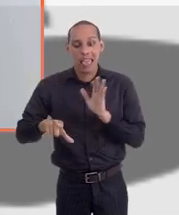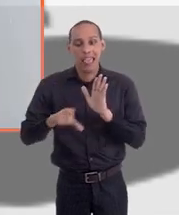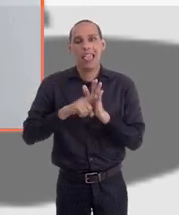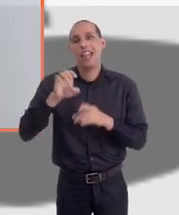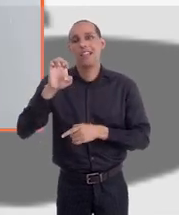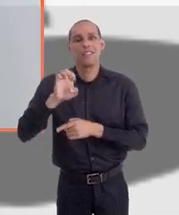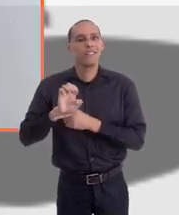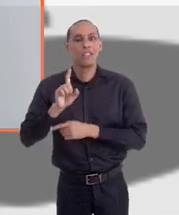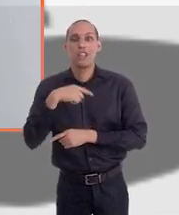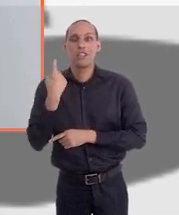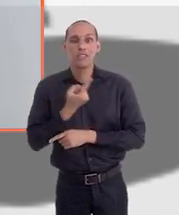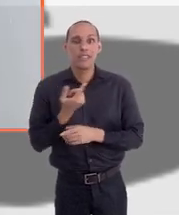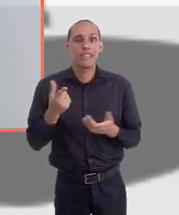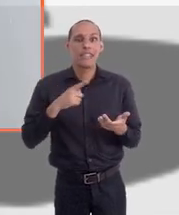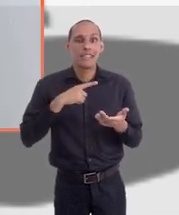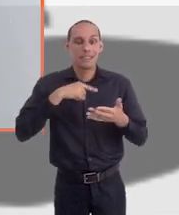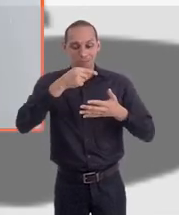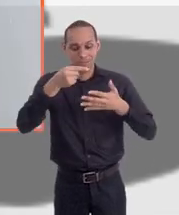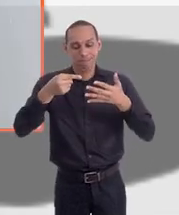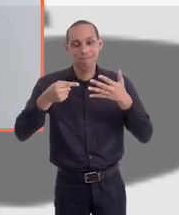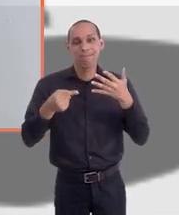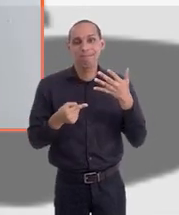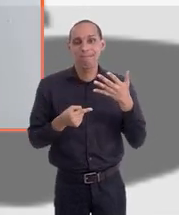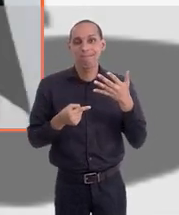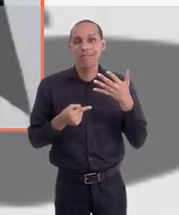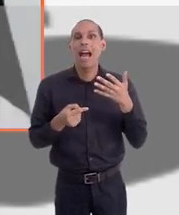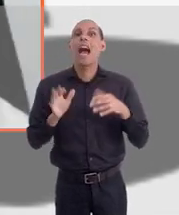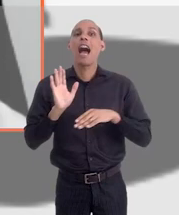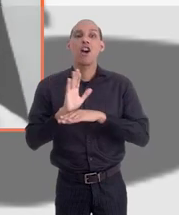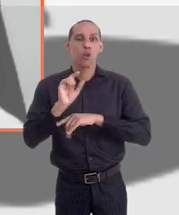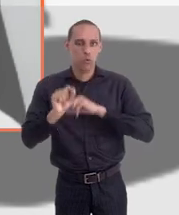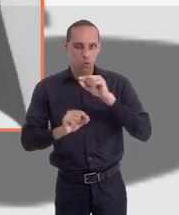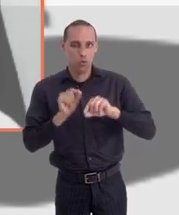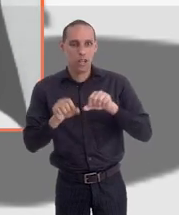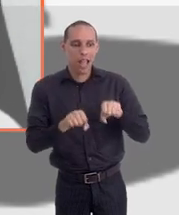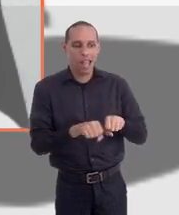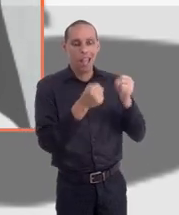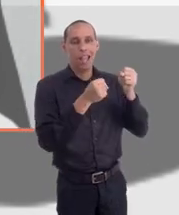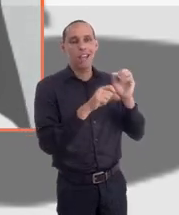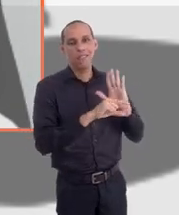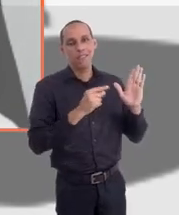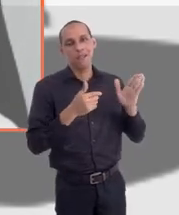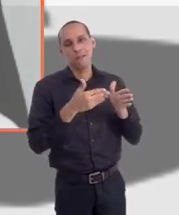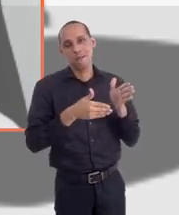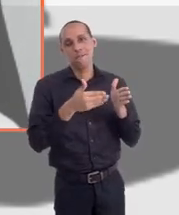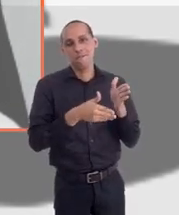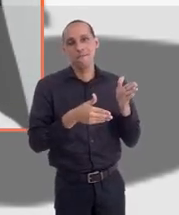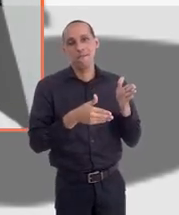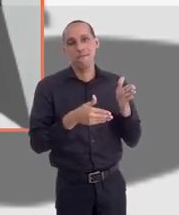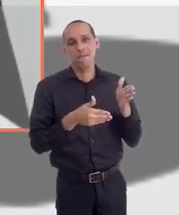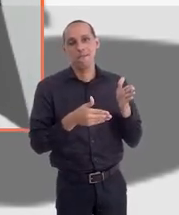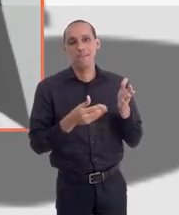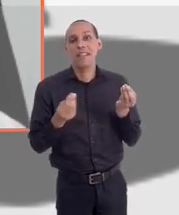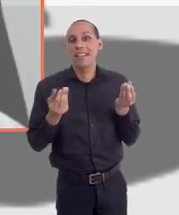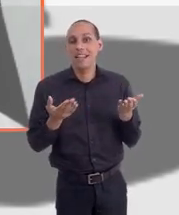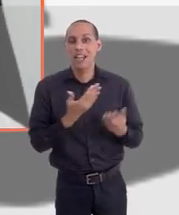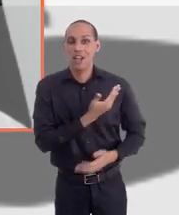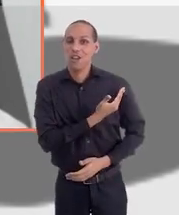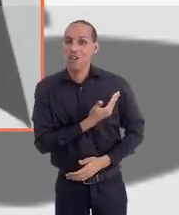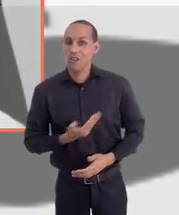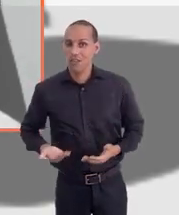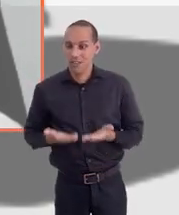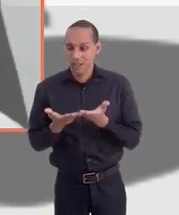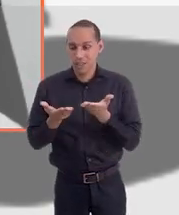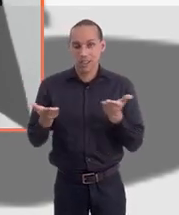Então, a gente tem toda essa tramitação, essa situação, que é favorável a essa quebra da cláusula de barreira justamente para o